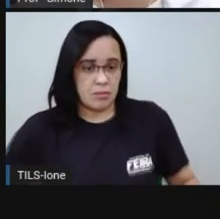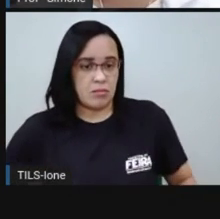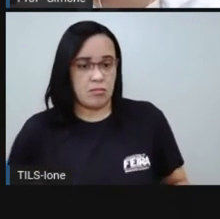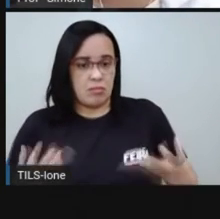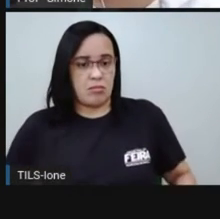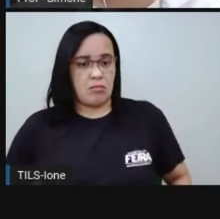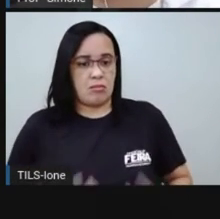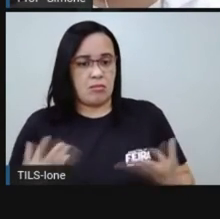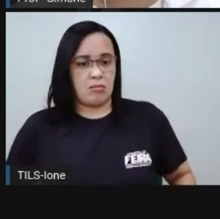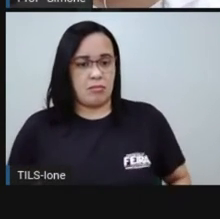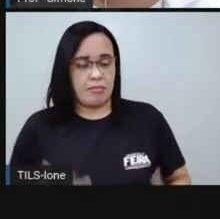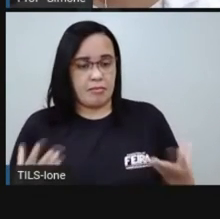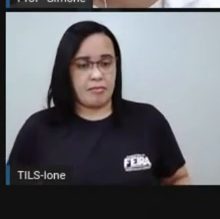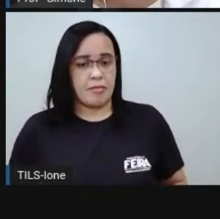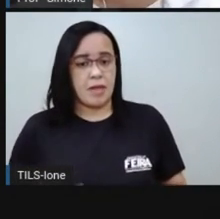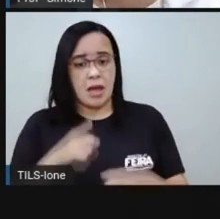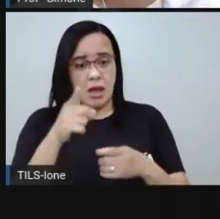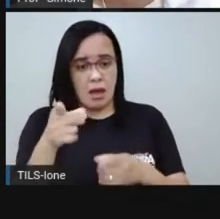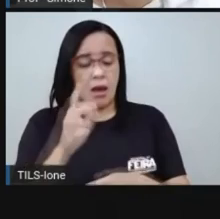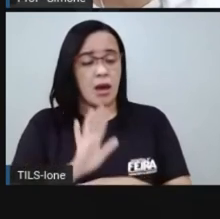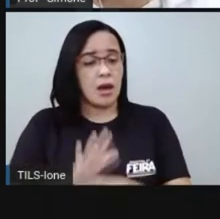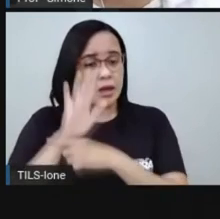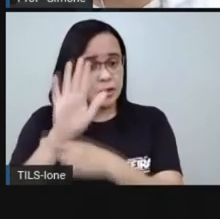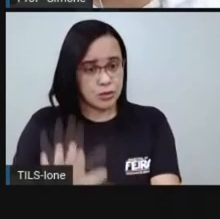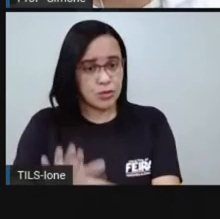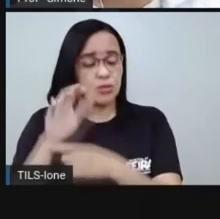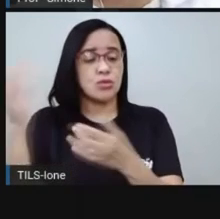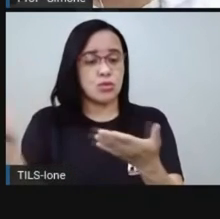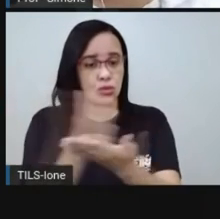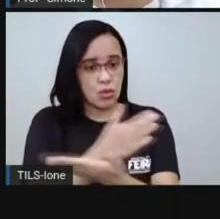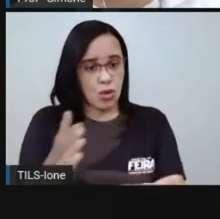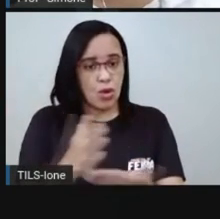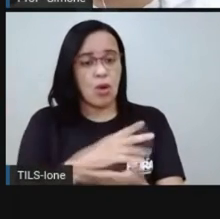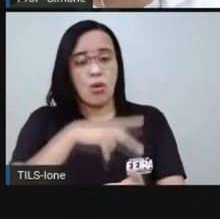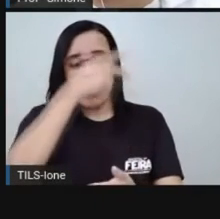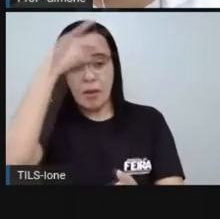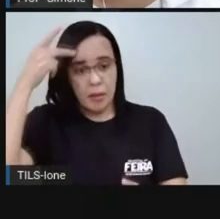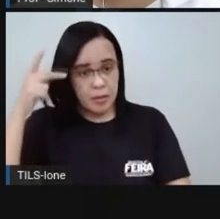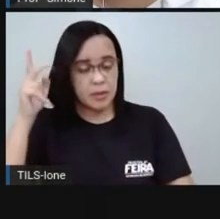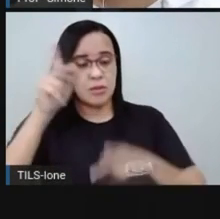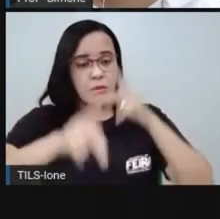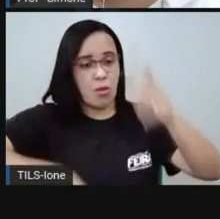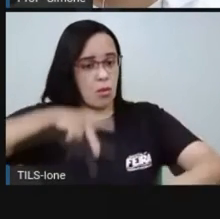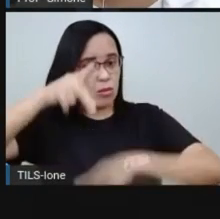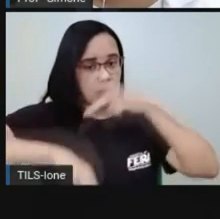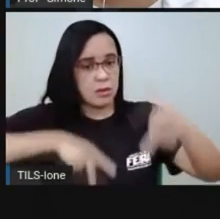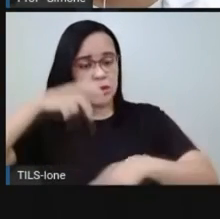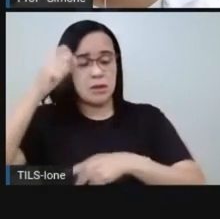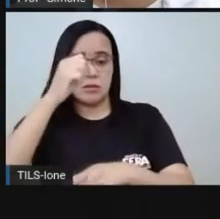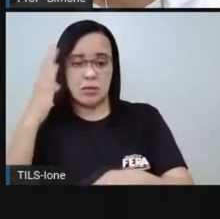brasileiros foi o plano real criado aqui do governo do Itamar Franco